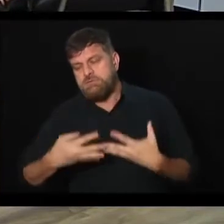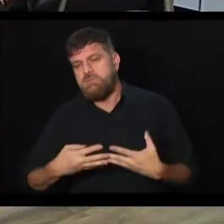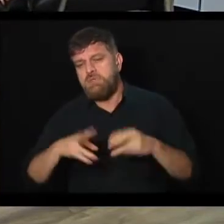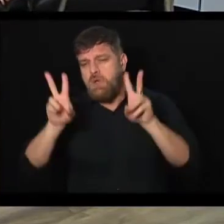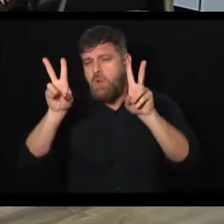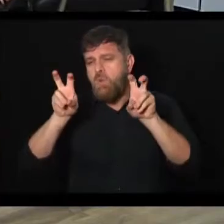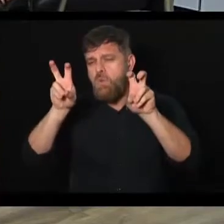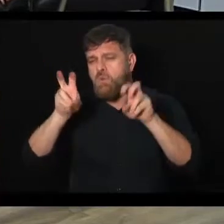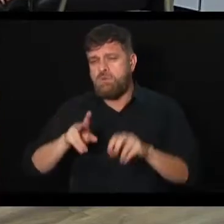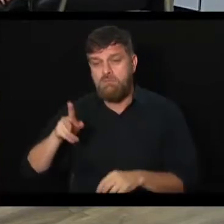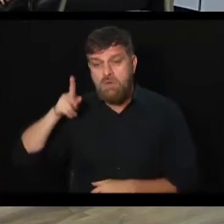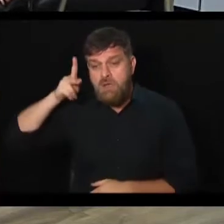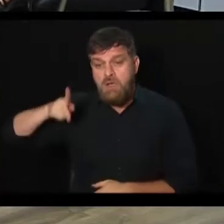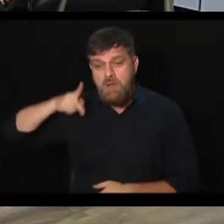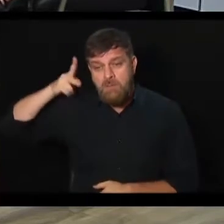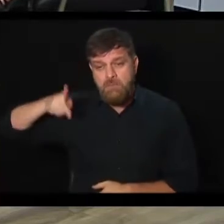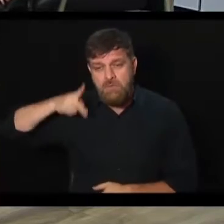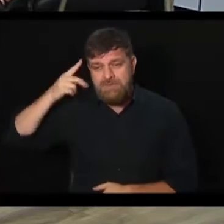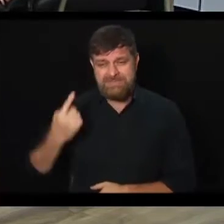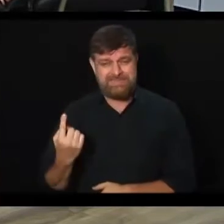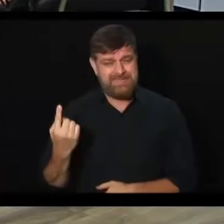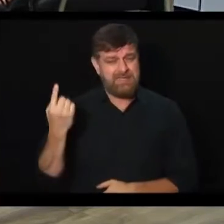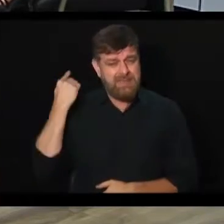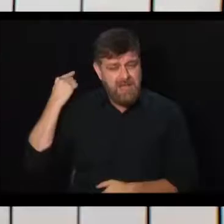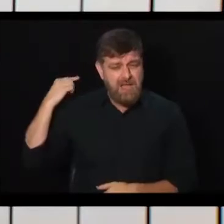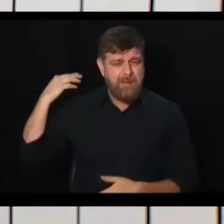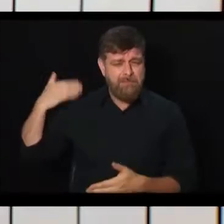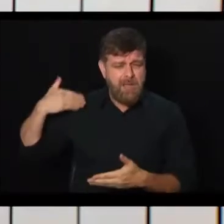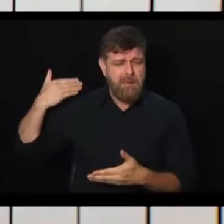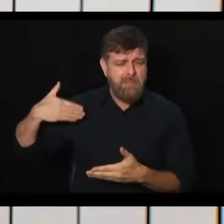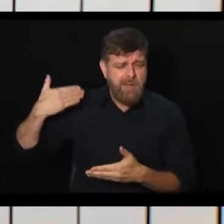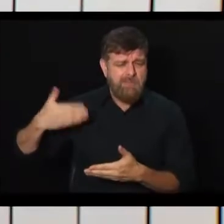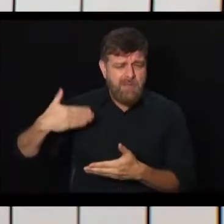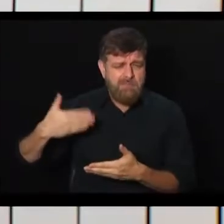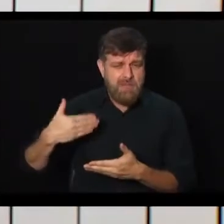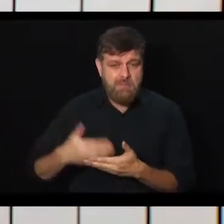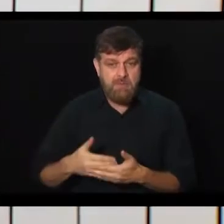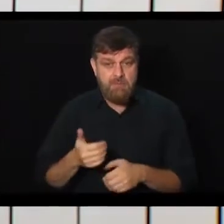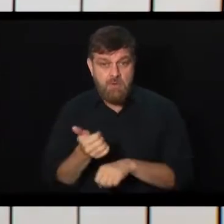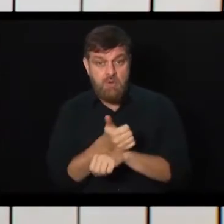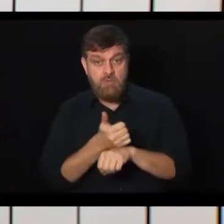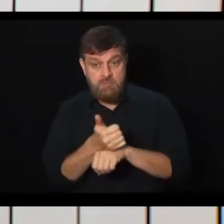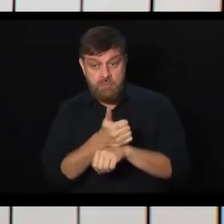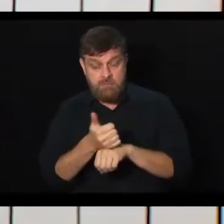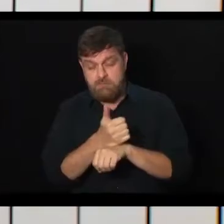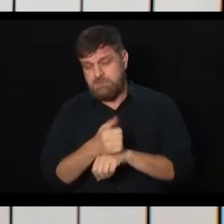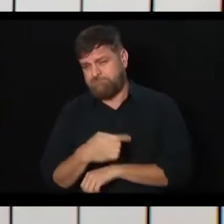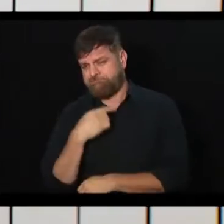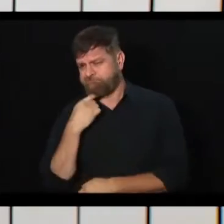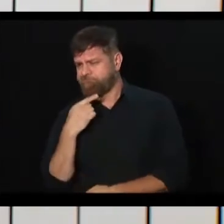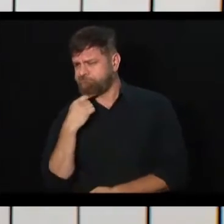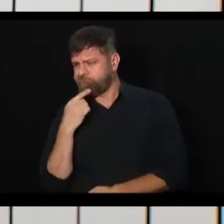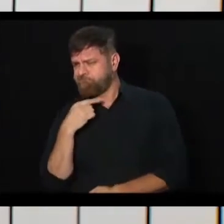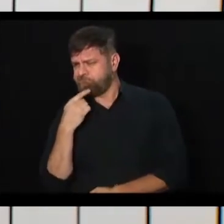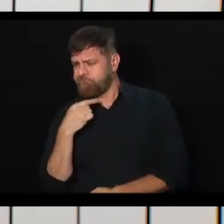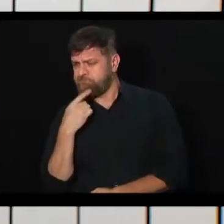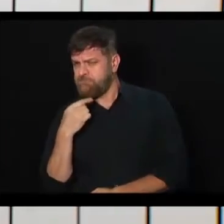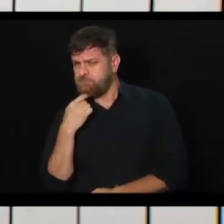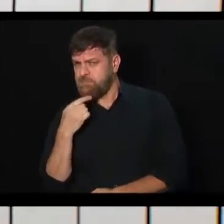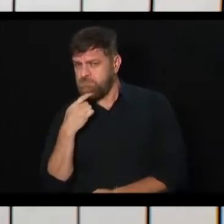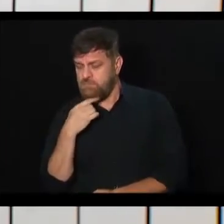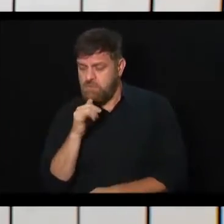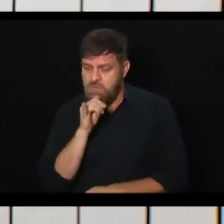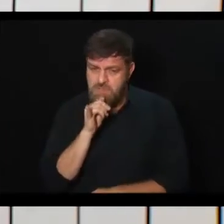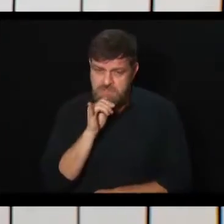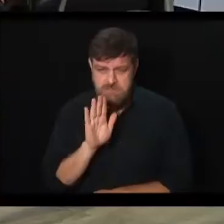das questões políticas que o mencionou lá no início, no entanto, alguns especialistas questionam, disseram, por